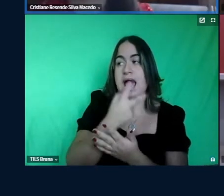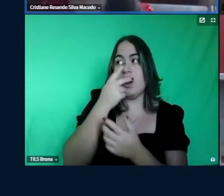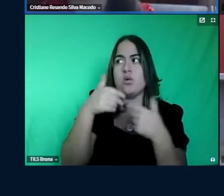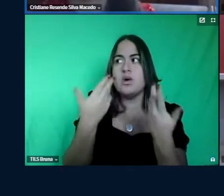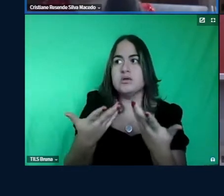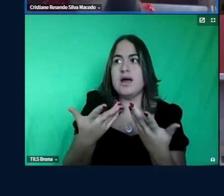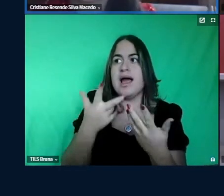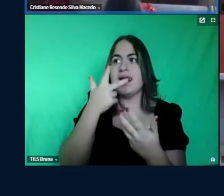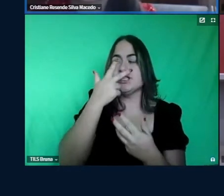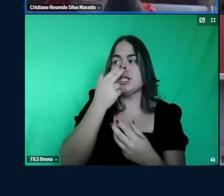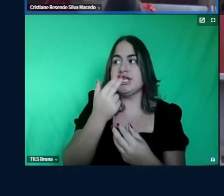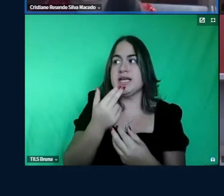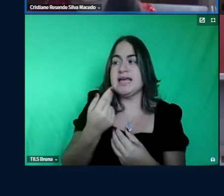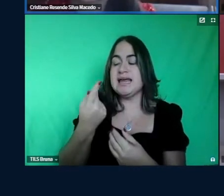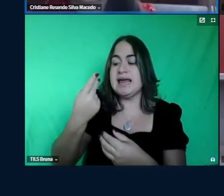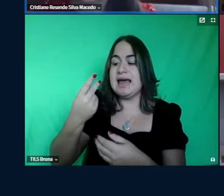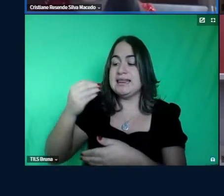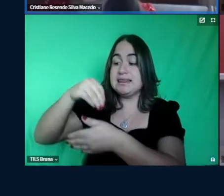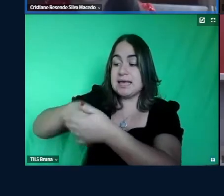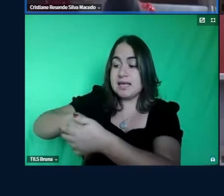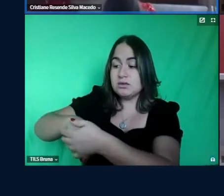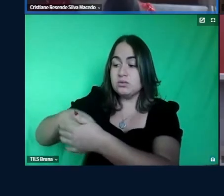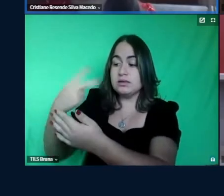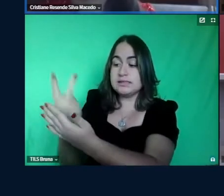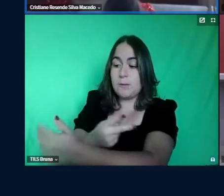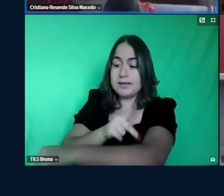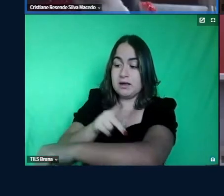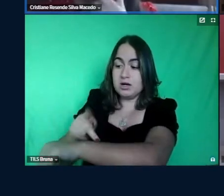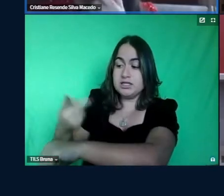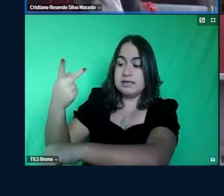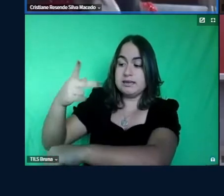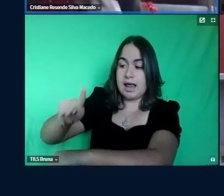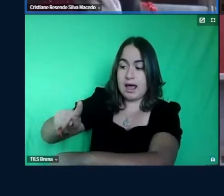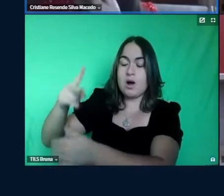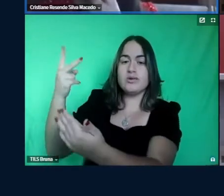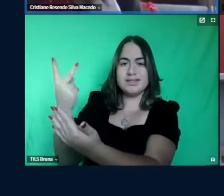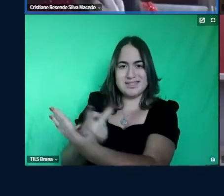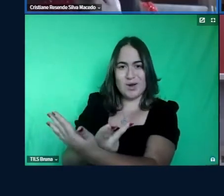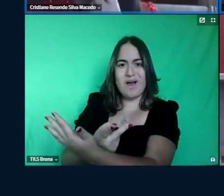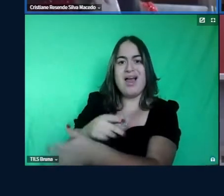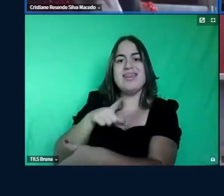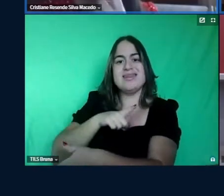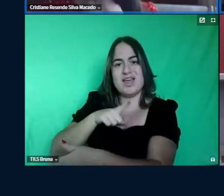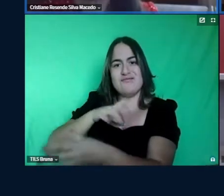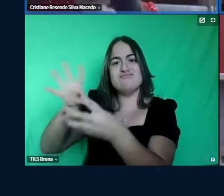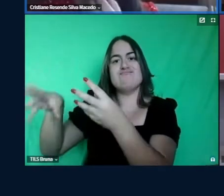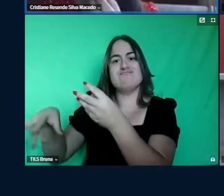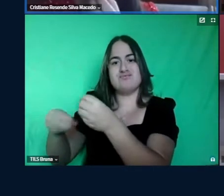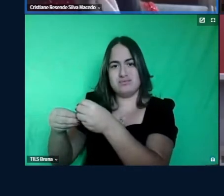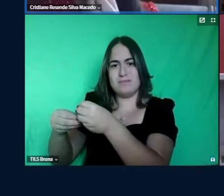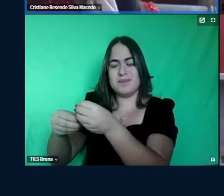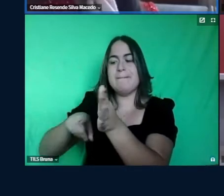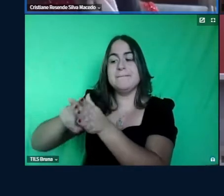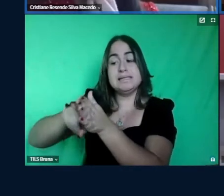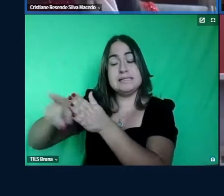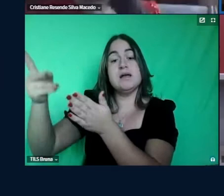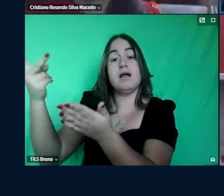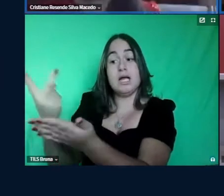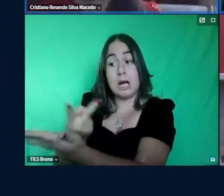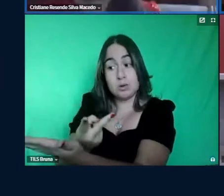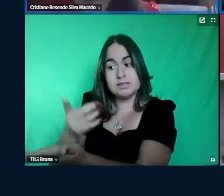ações pedagógicas dela né essas ações que a gente tinha cometido a respeito